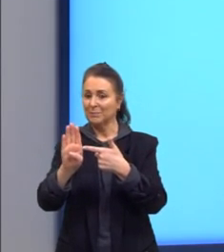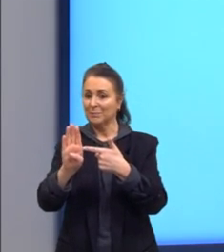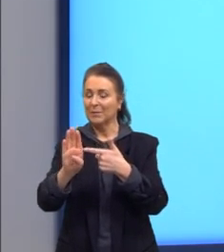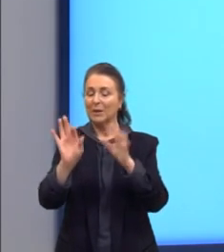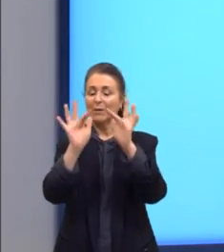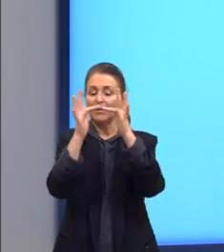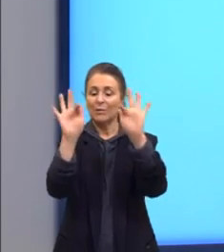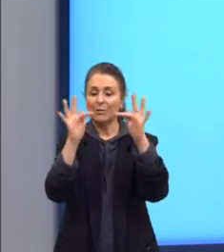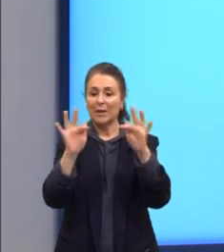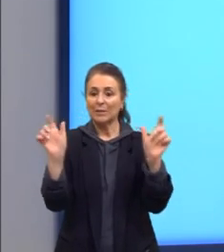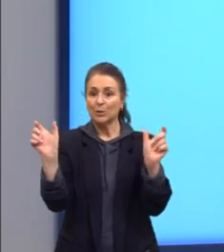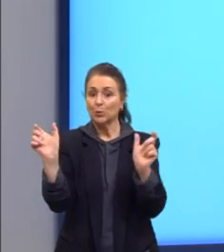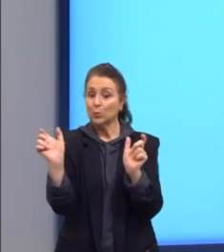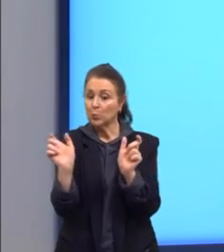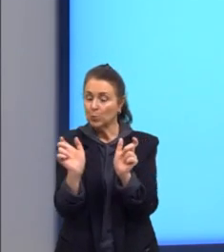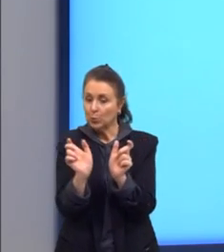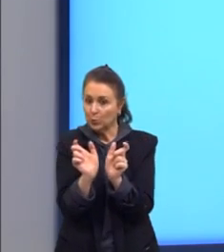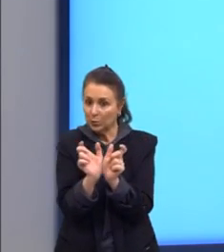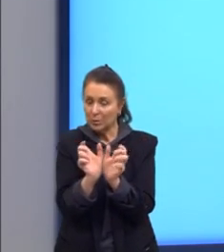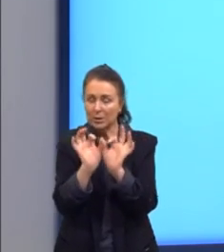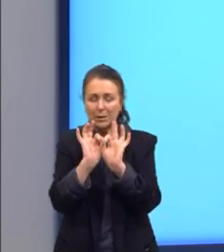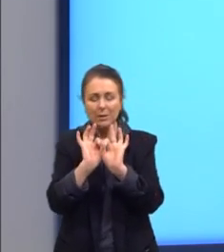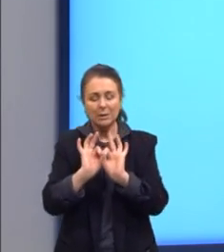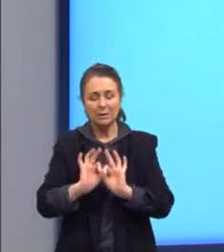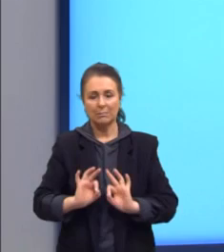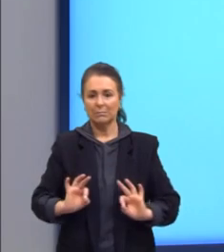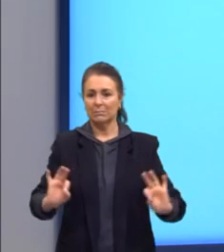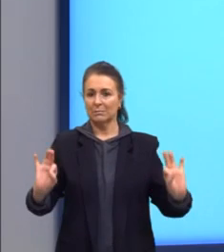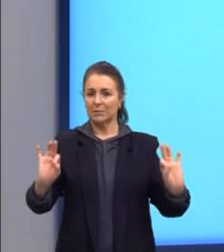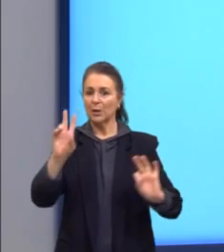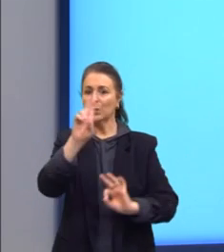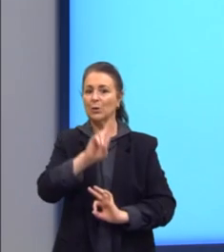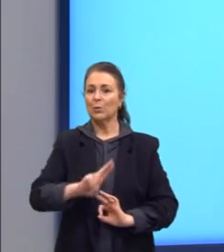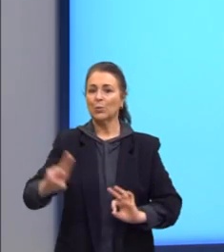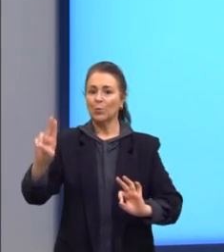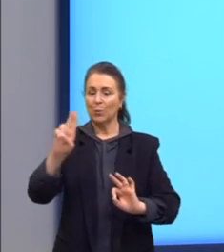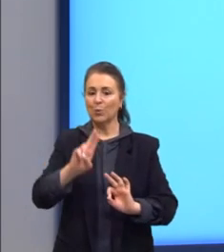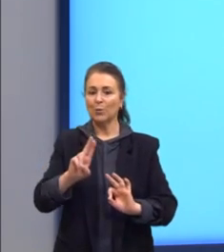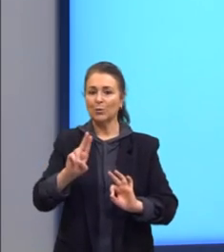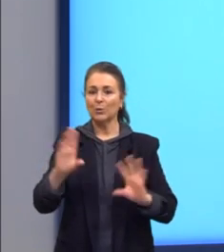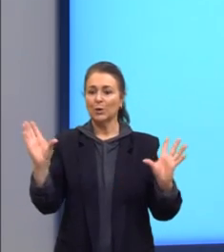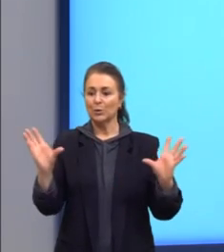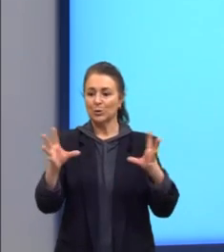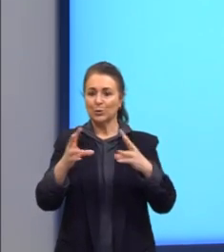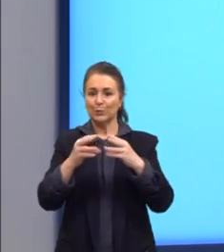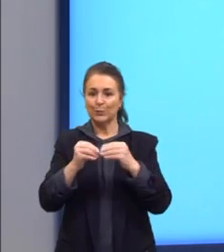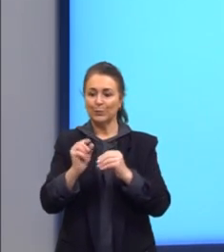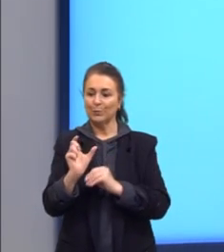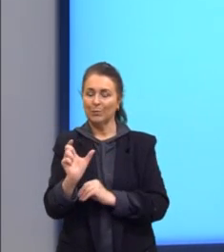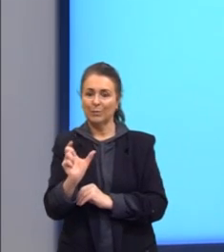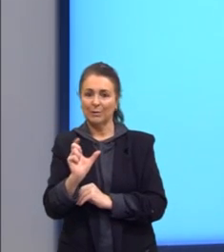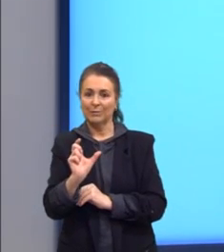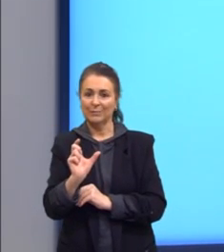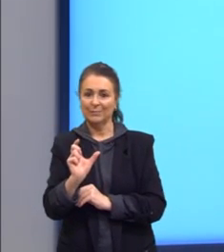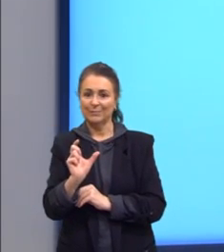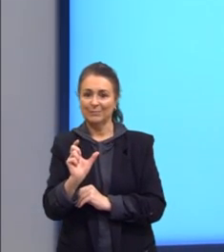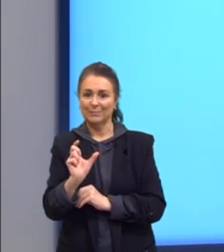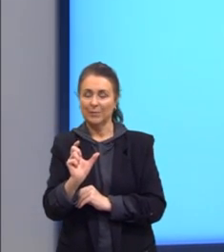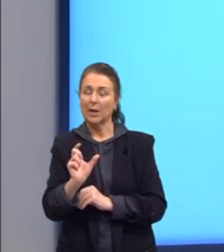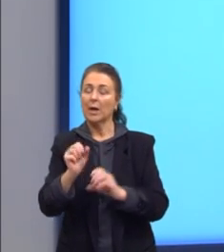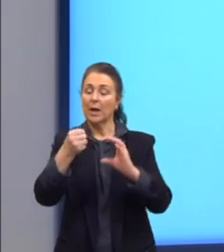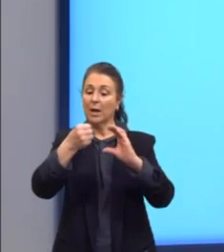frases curtas e simples, e com o uso de abreviaturas. Isso é uma das características,